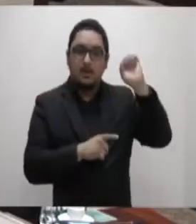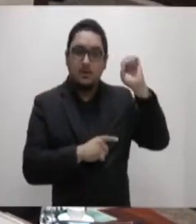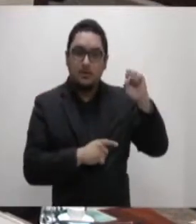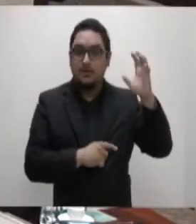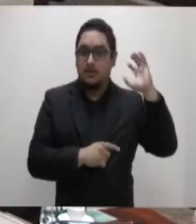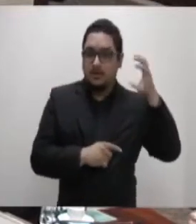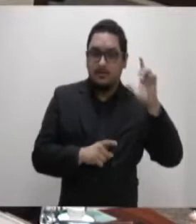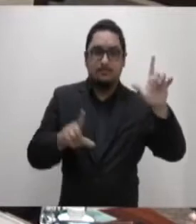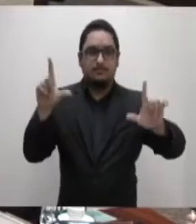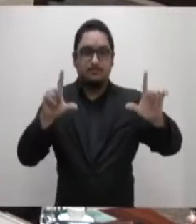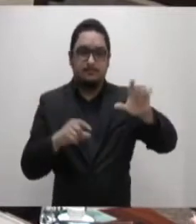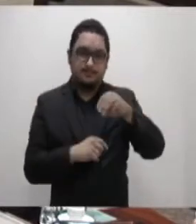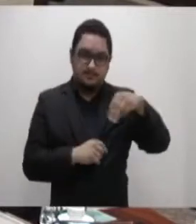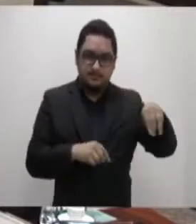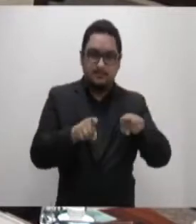pelas redes sociais também.